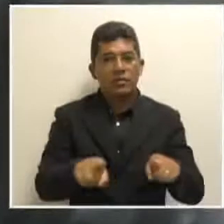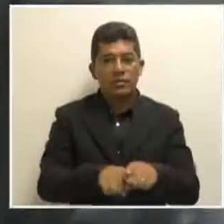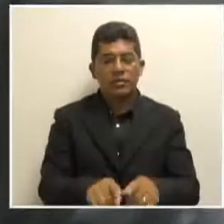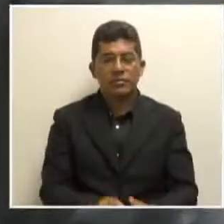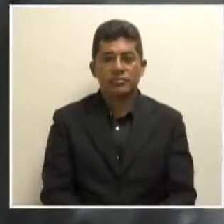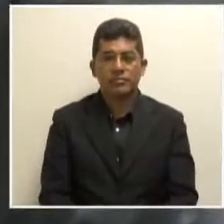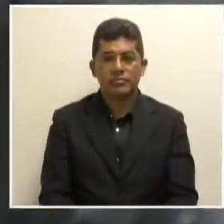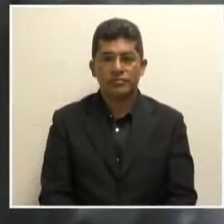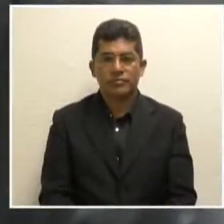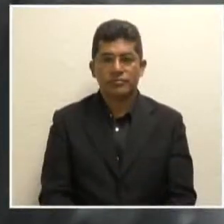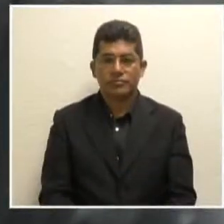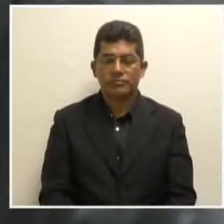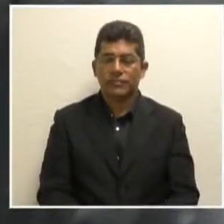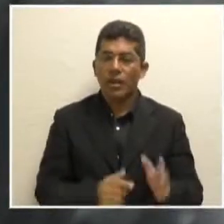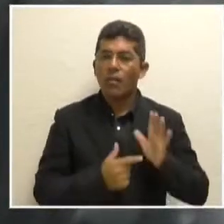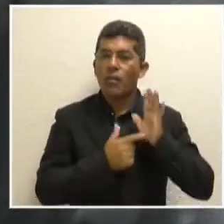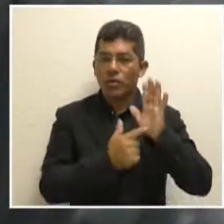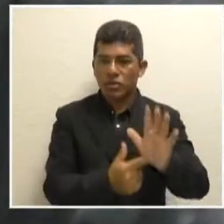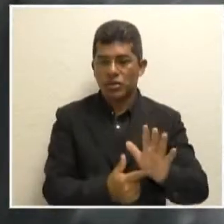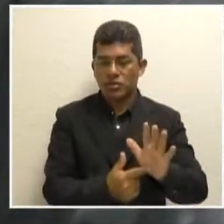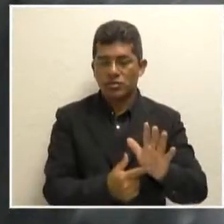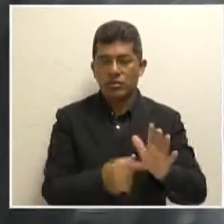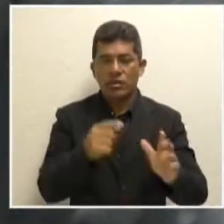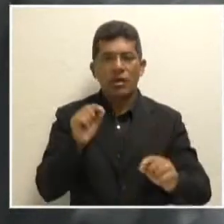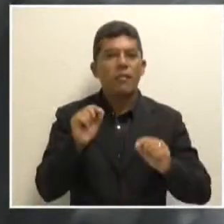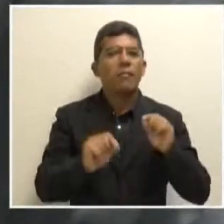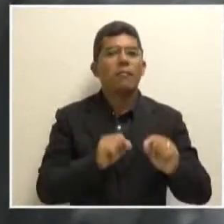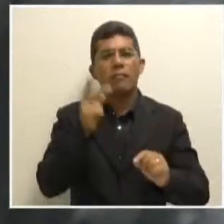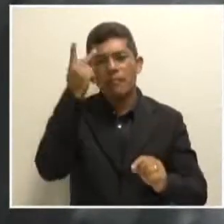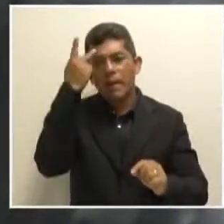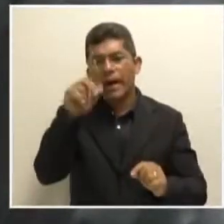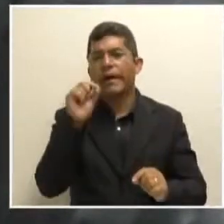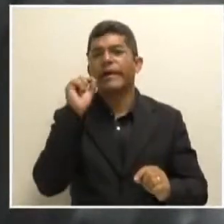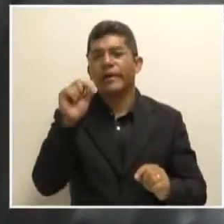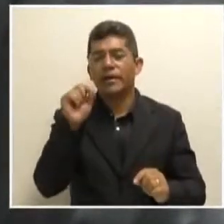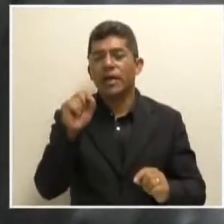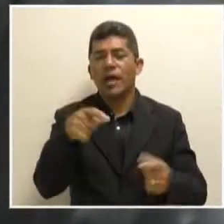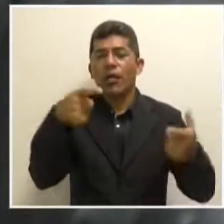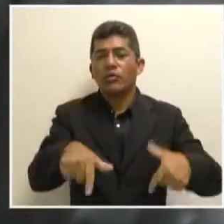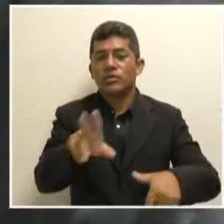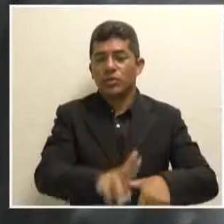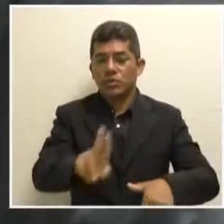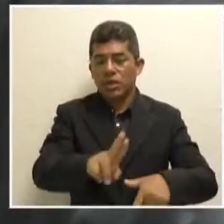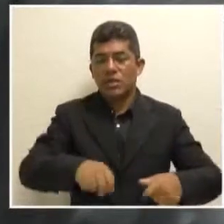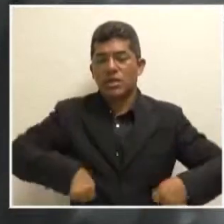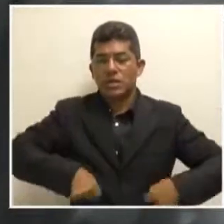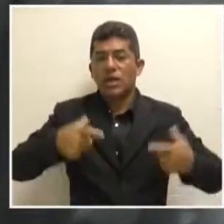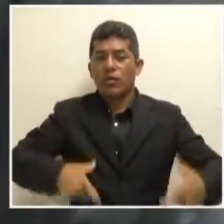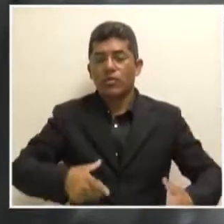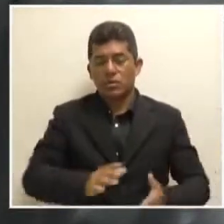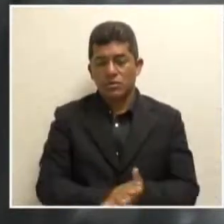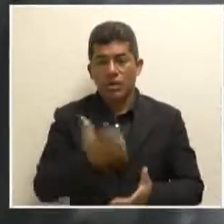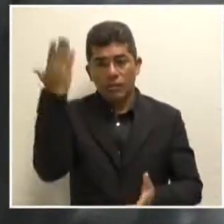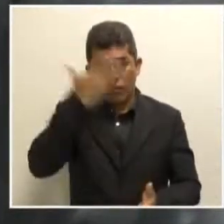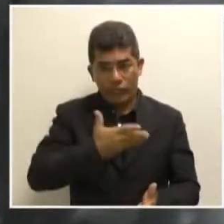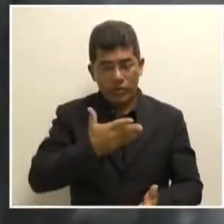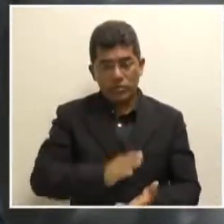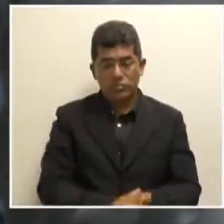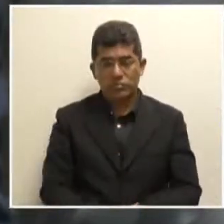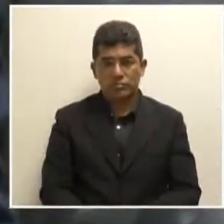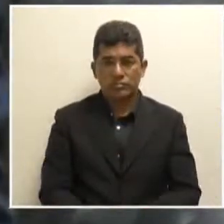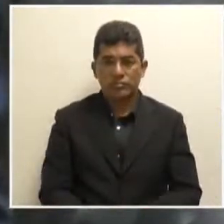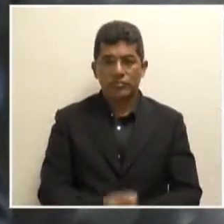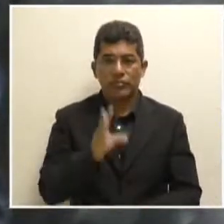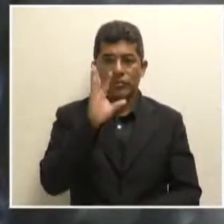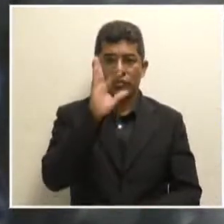um demonstrativo para quem para quem vai ser utilizado o pagamento dos recursos provenientes